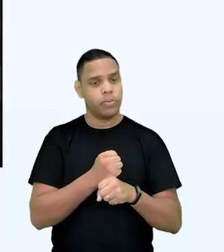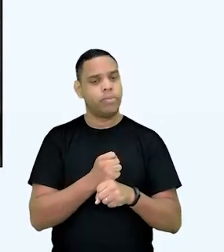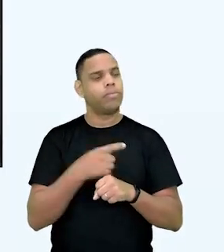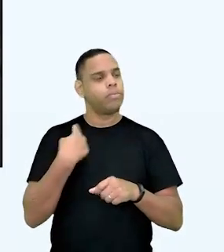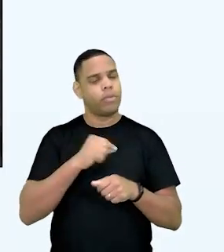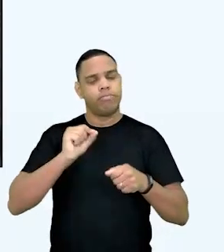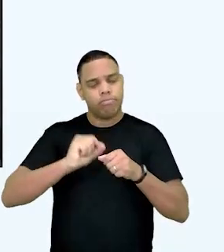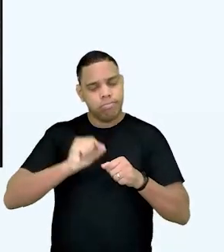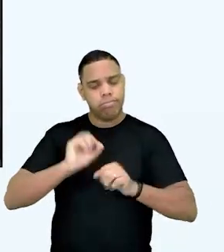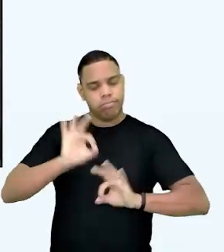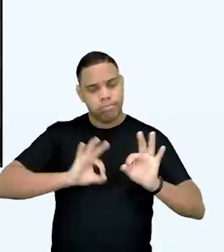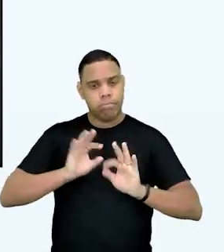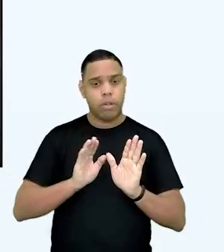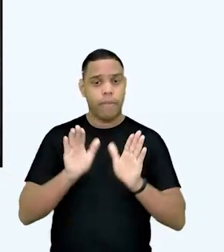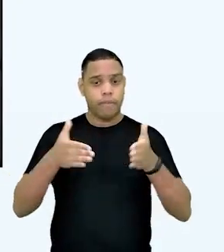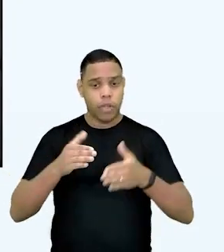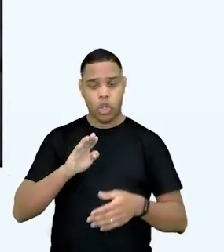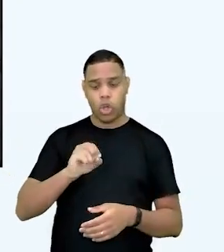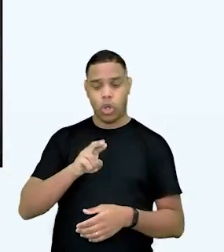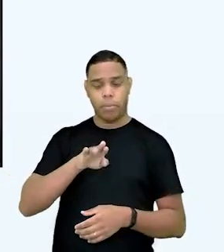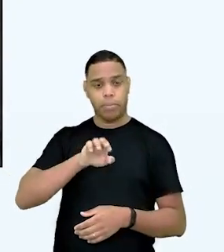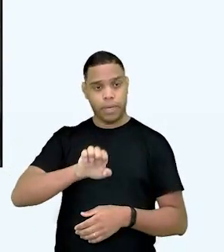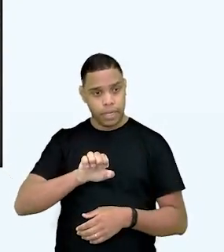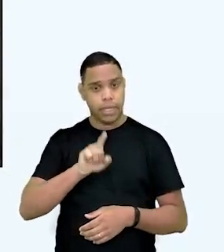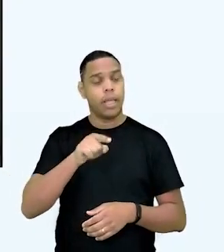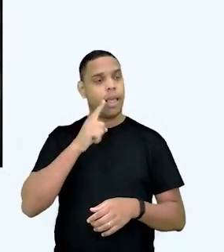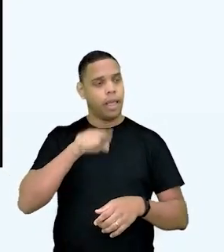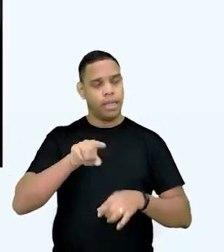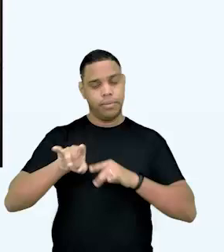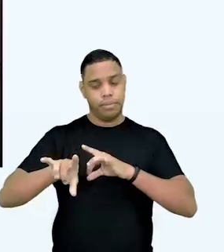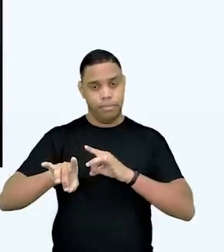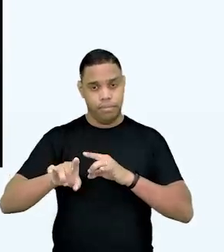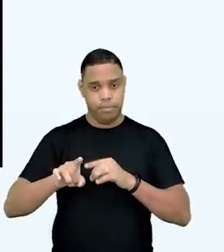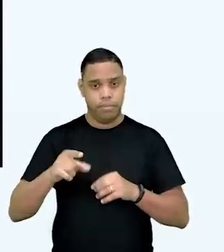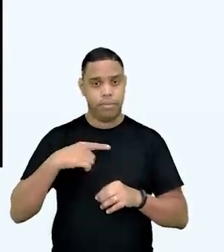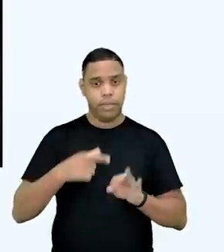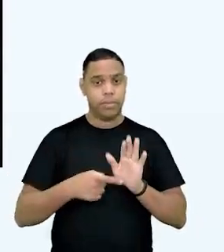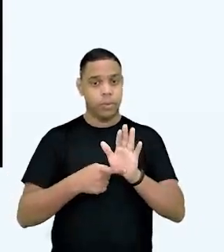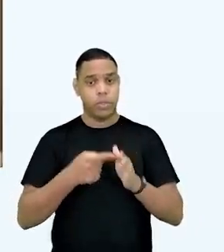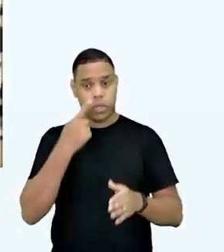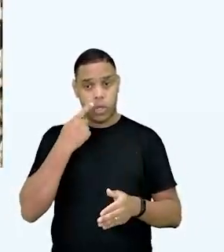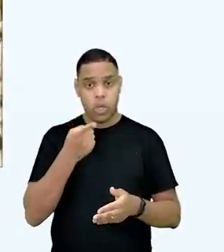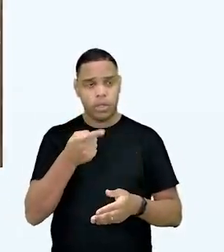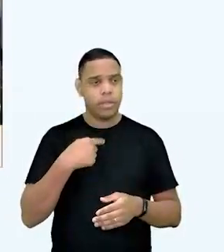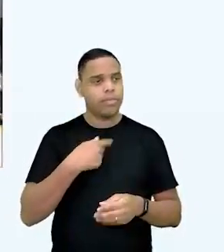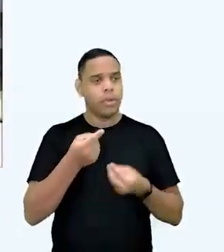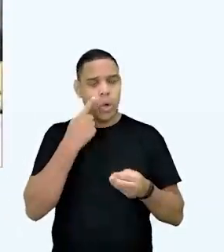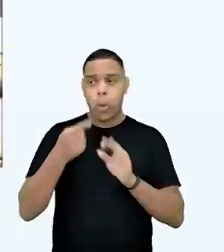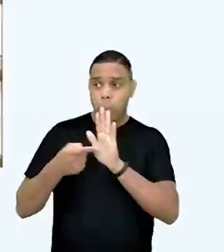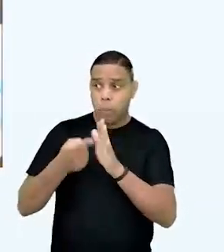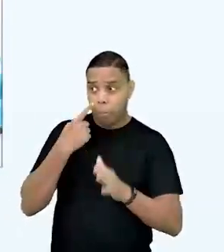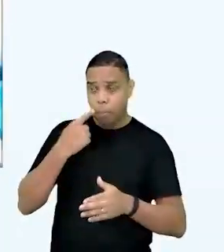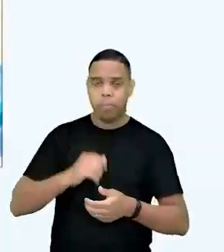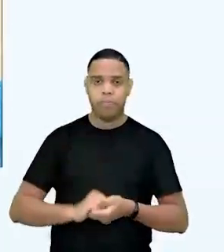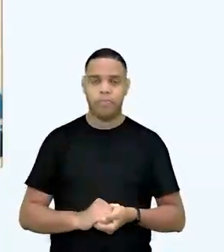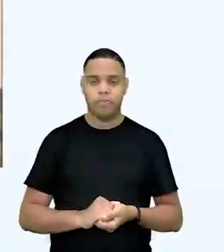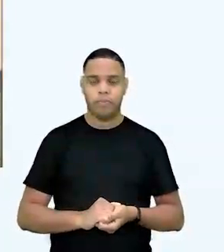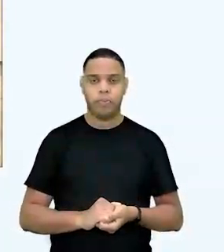Barro. A gente é mais, assim, focada no COBE mesmo, que é essa técnica que a gente está construindo. Vamos mostrar ali?